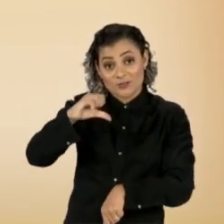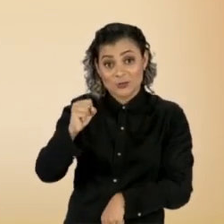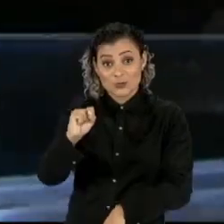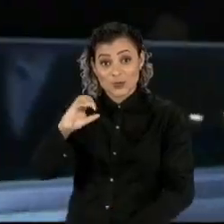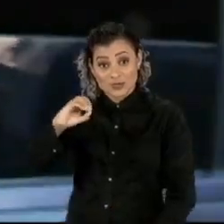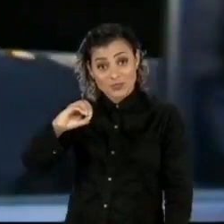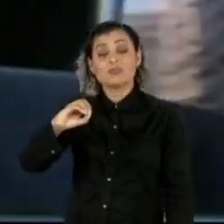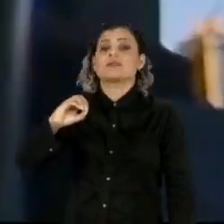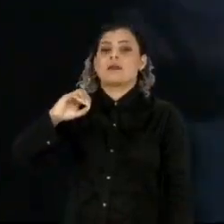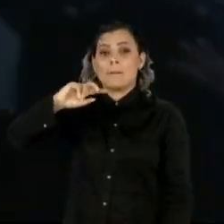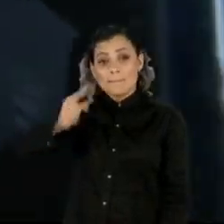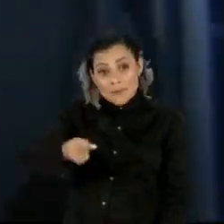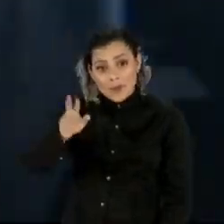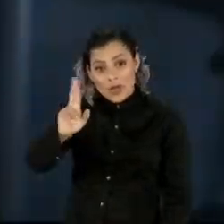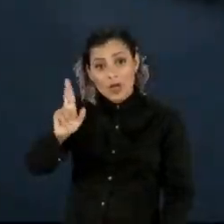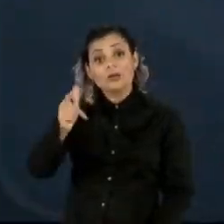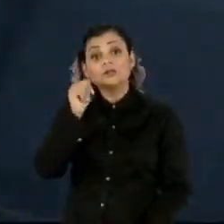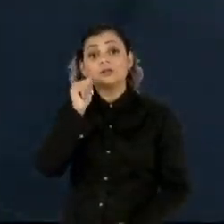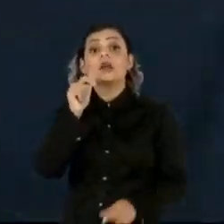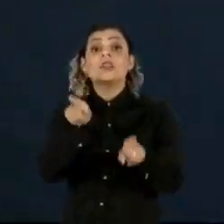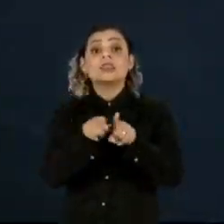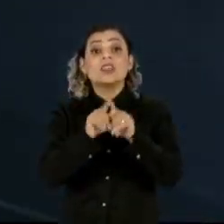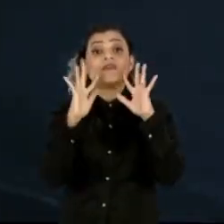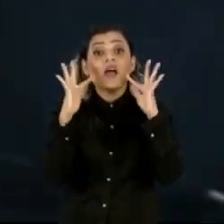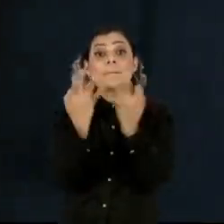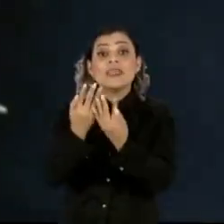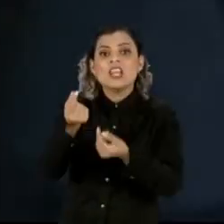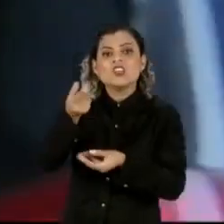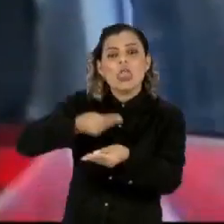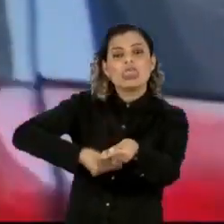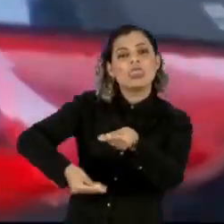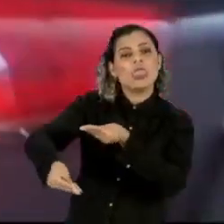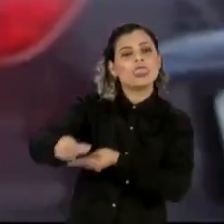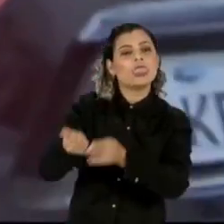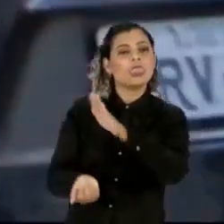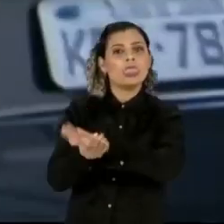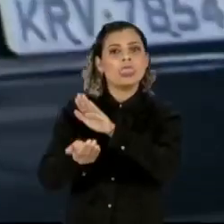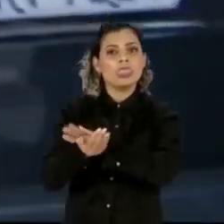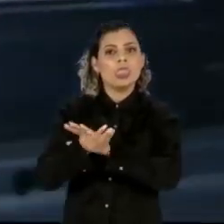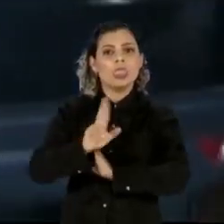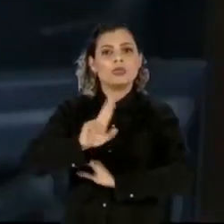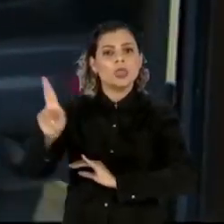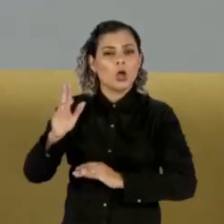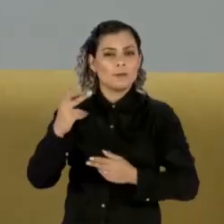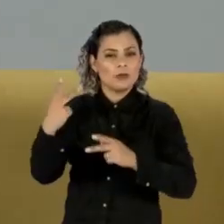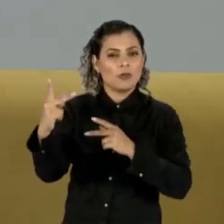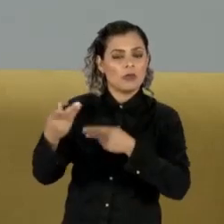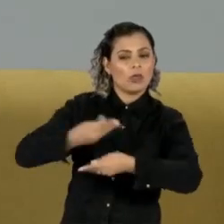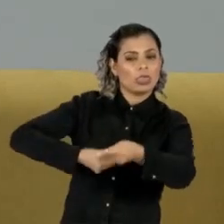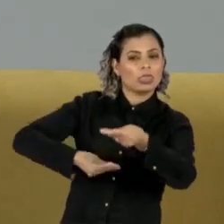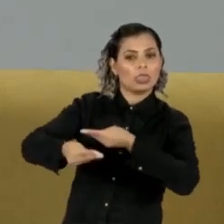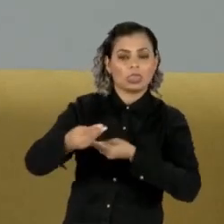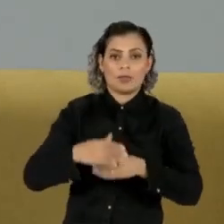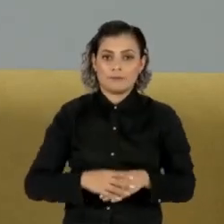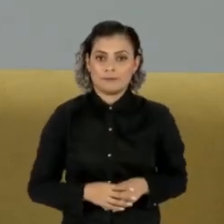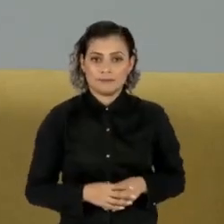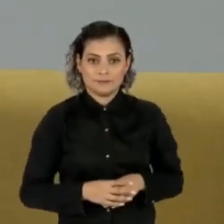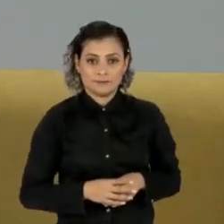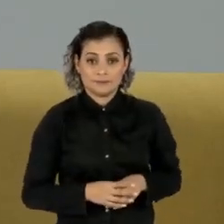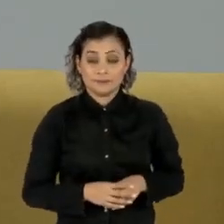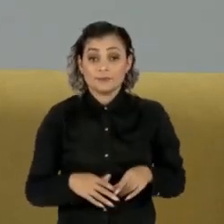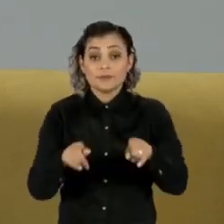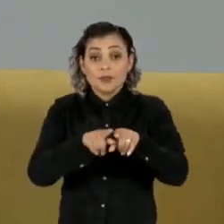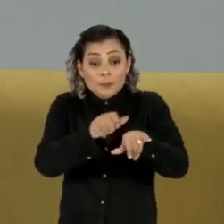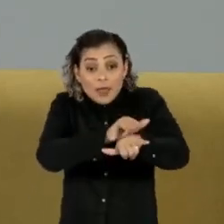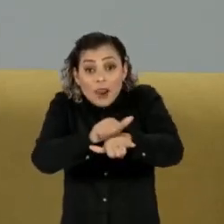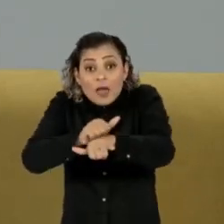mil reais, usava parentes para lavar o dinheiro obtido ilegalmente com extorsões. Agora a gente fala dos rumos da